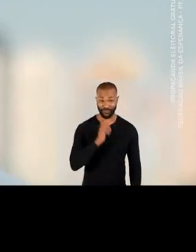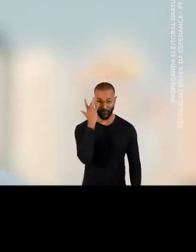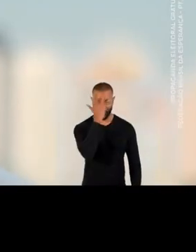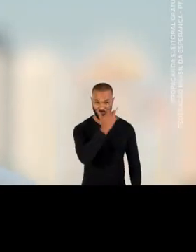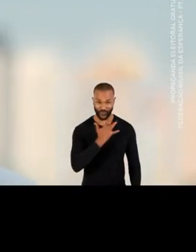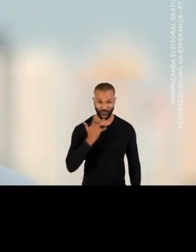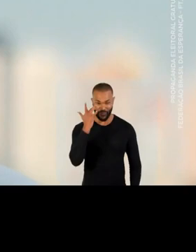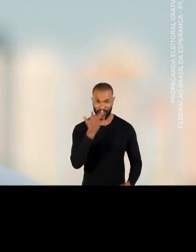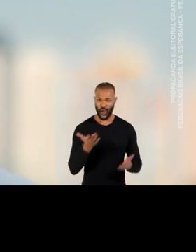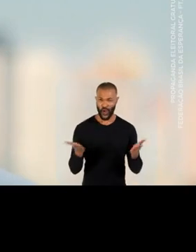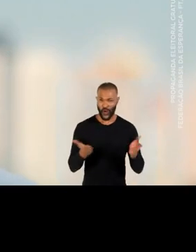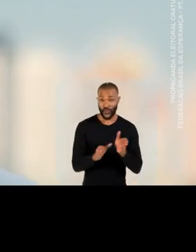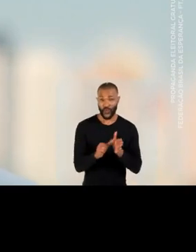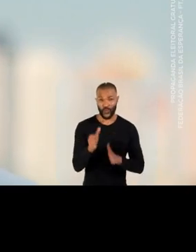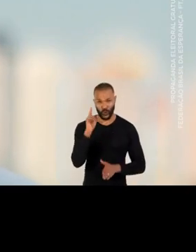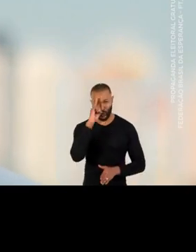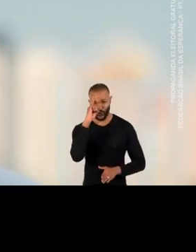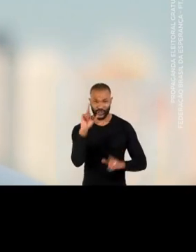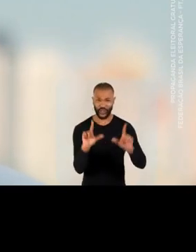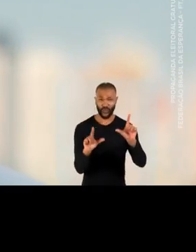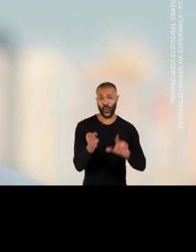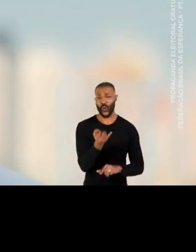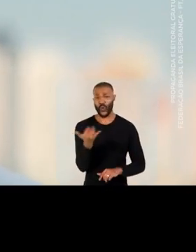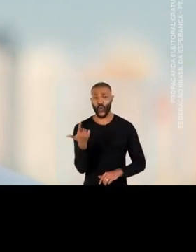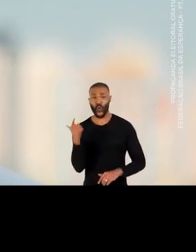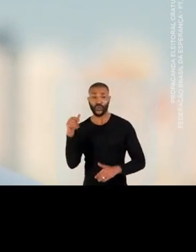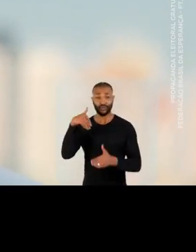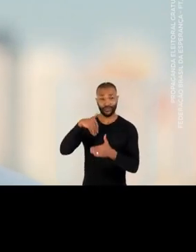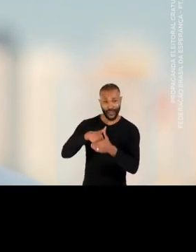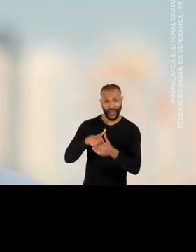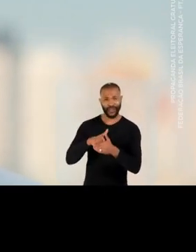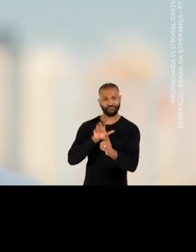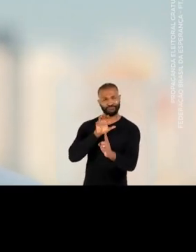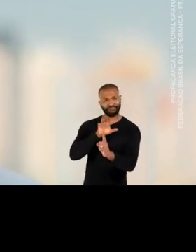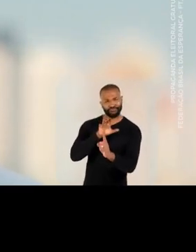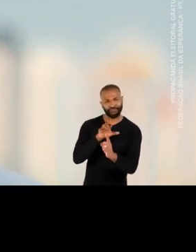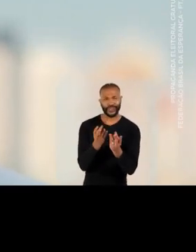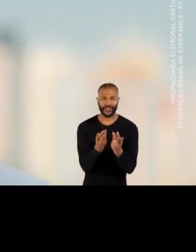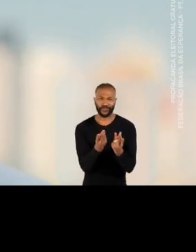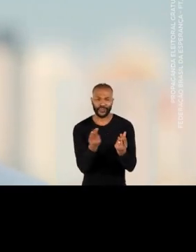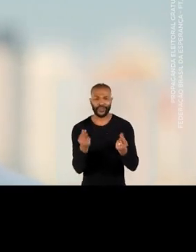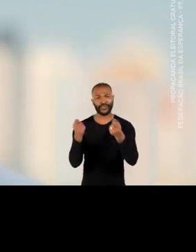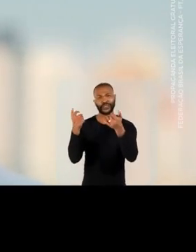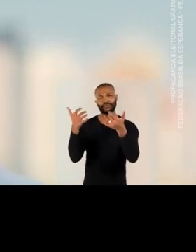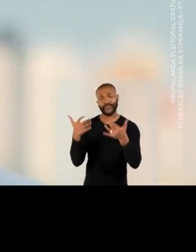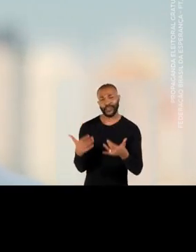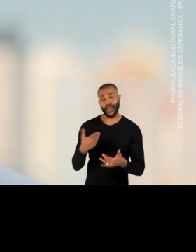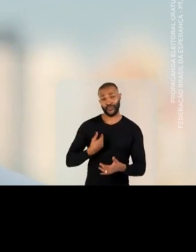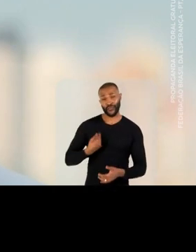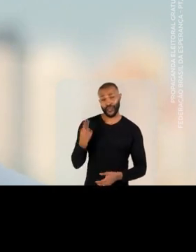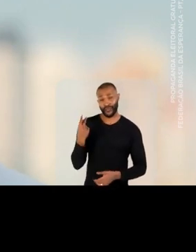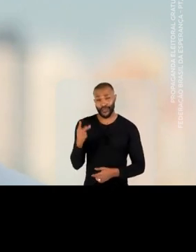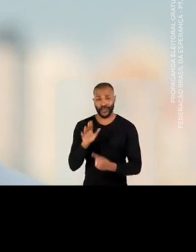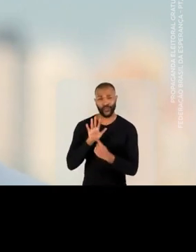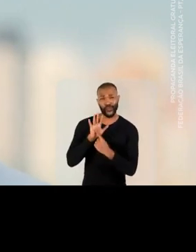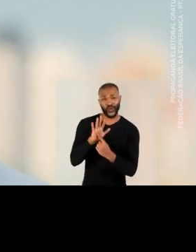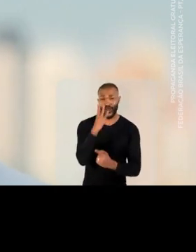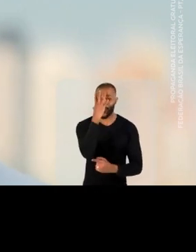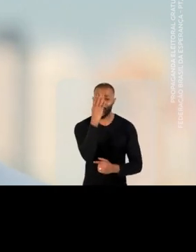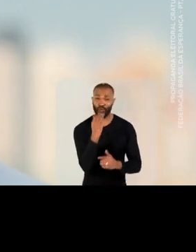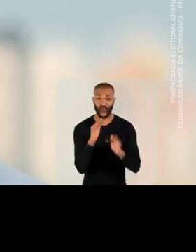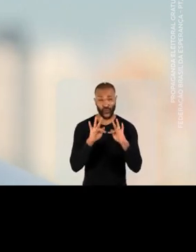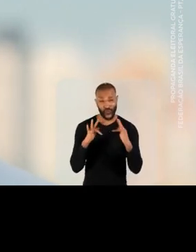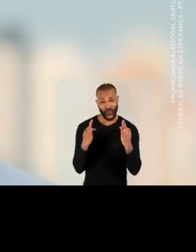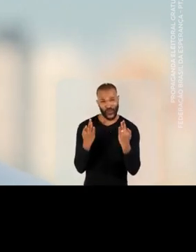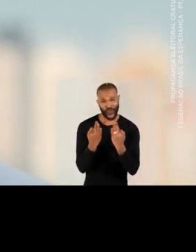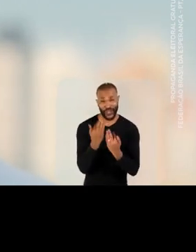sou o Haddad. Nesse primeiro dia de programa, alguns candidatos tentarão te sensibilizar falando apenas de si, mostrando álbuns de